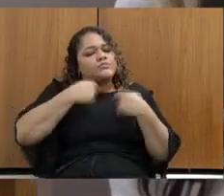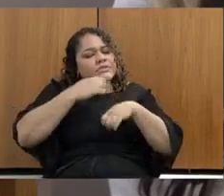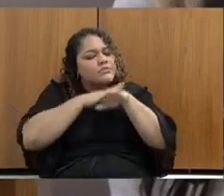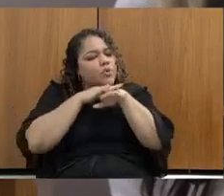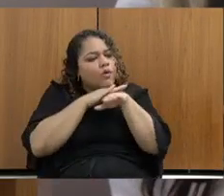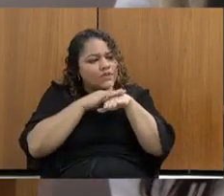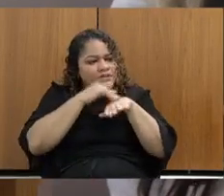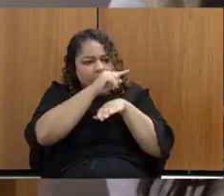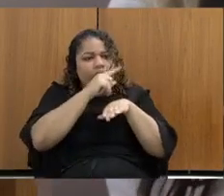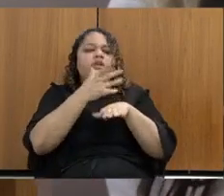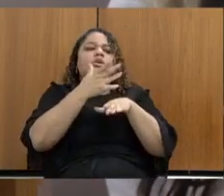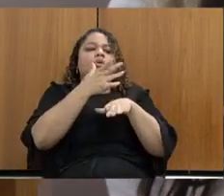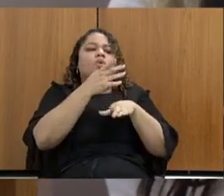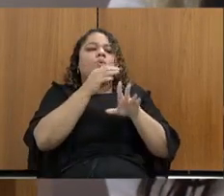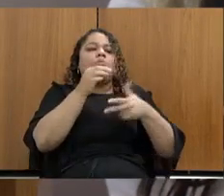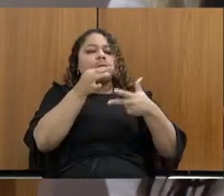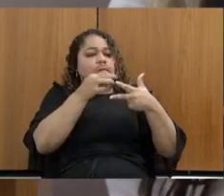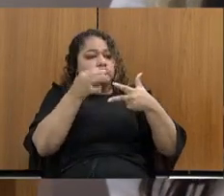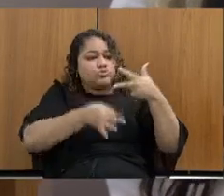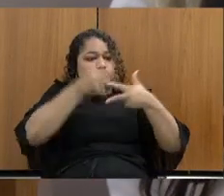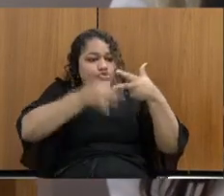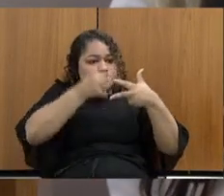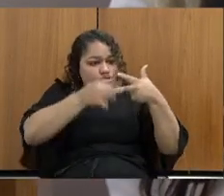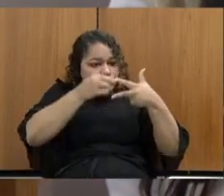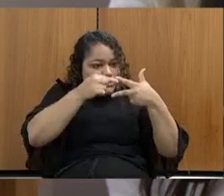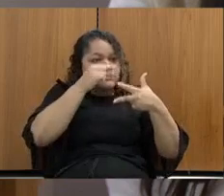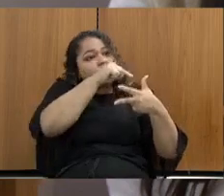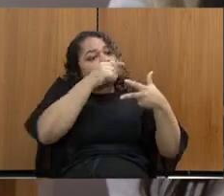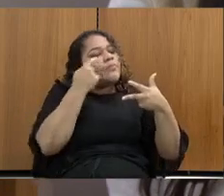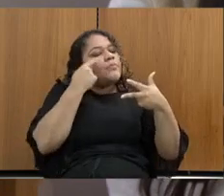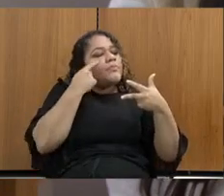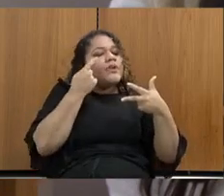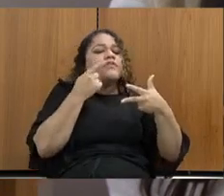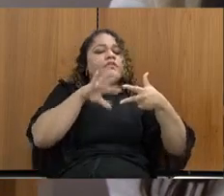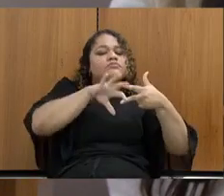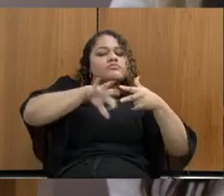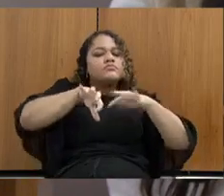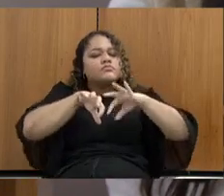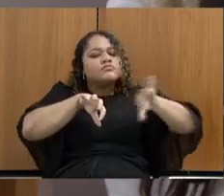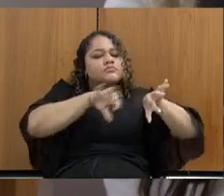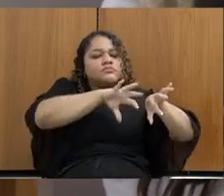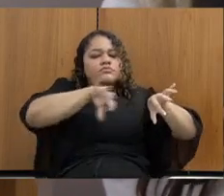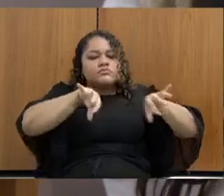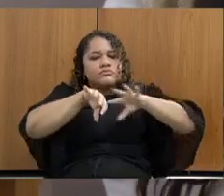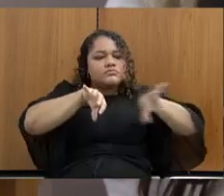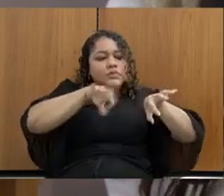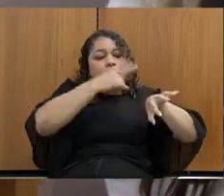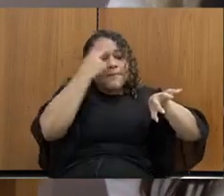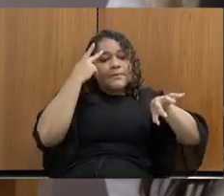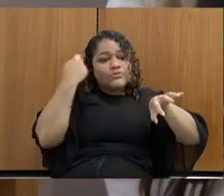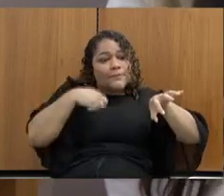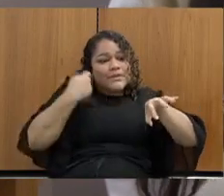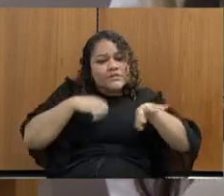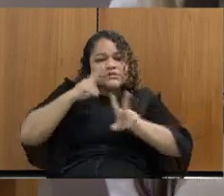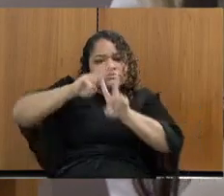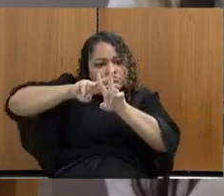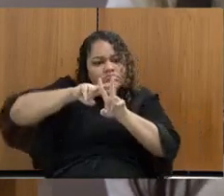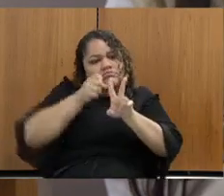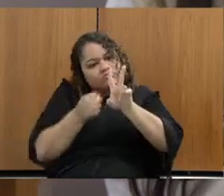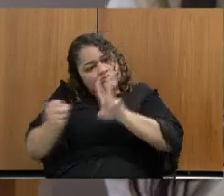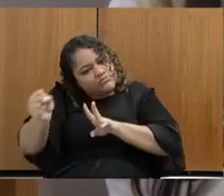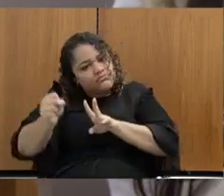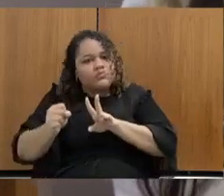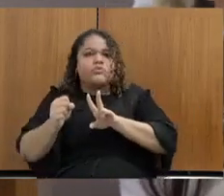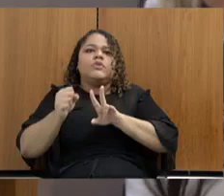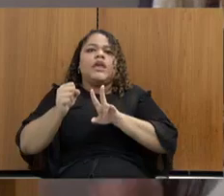Poder Judiciário para que se separe o joio do trigo, para que as pessoas que precisam ser encarceradas estejam dentro do sistema prisional, nós estamos ampliando